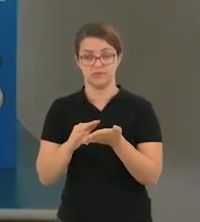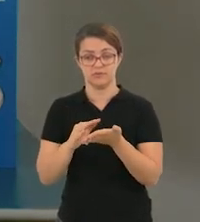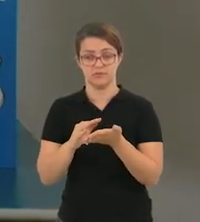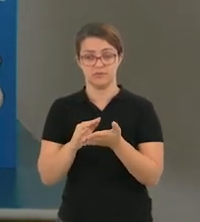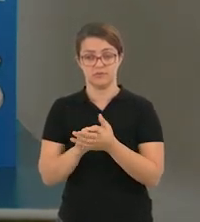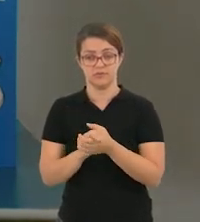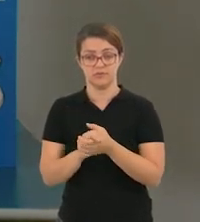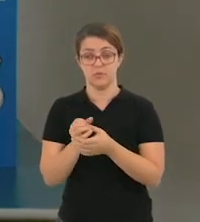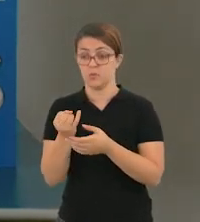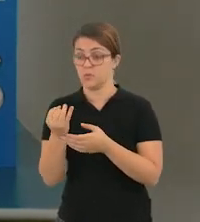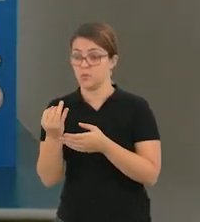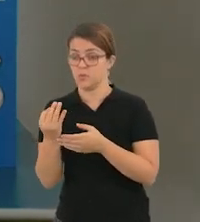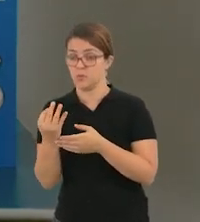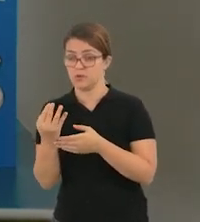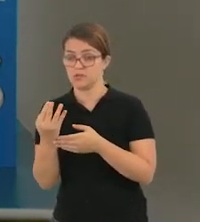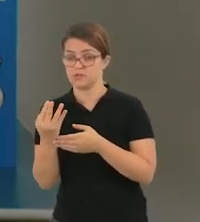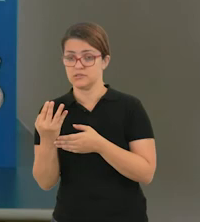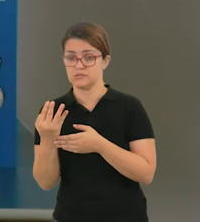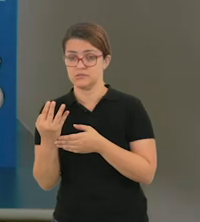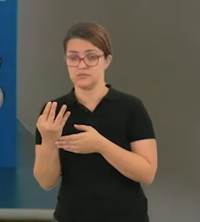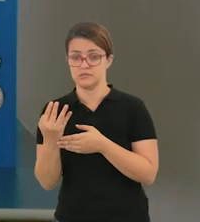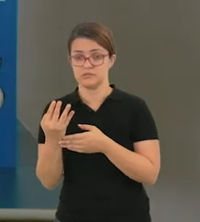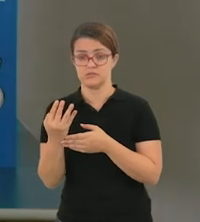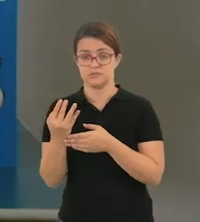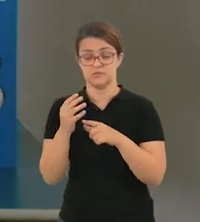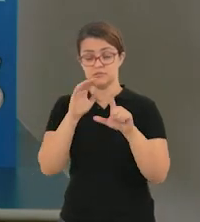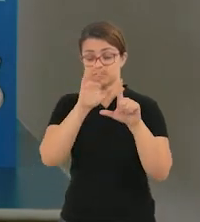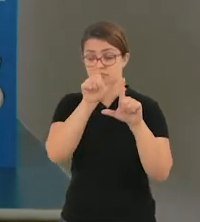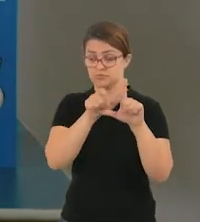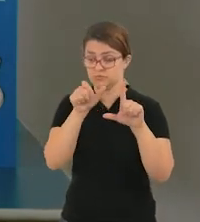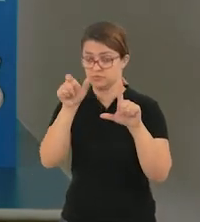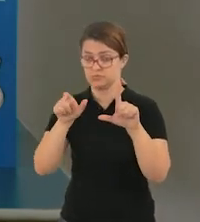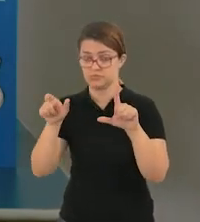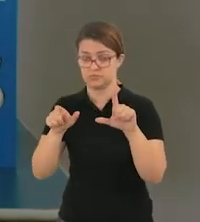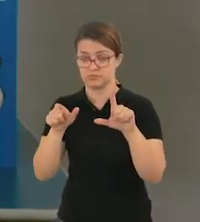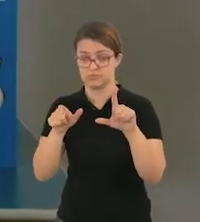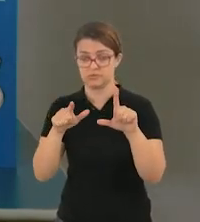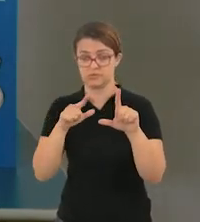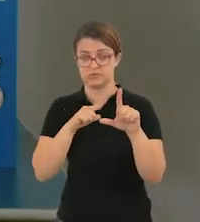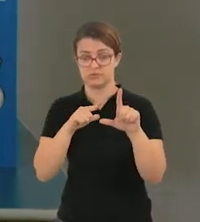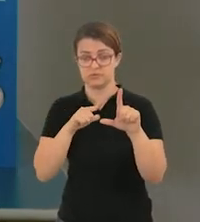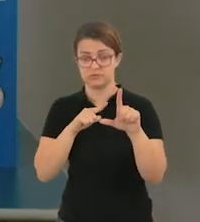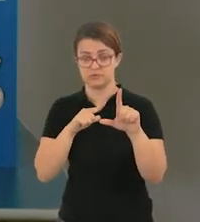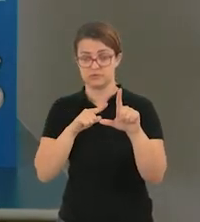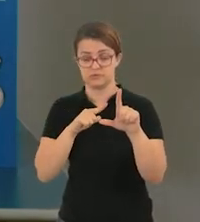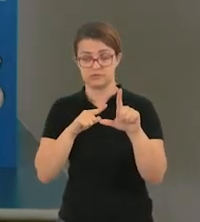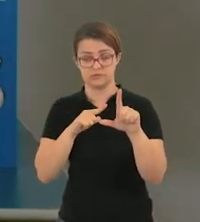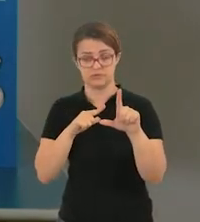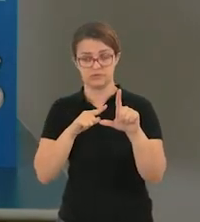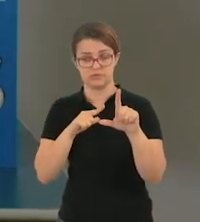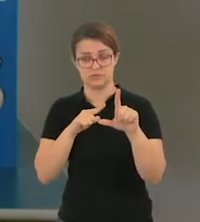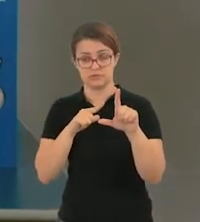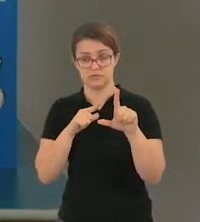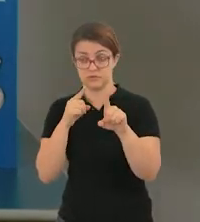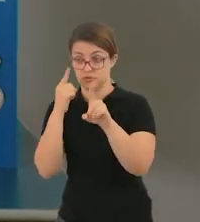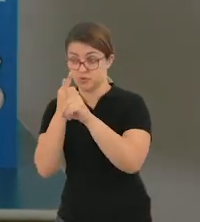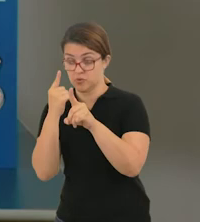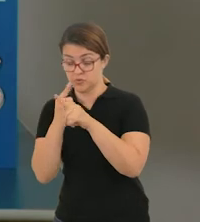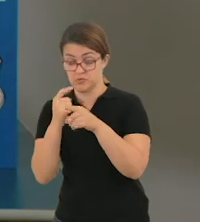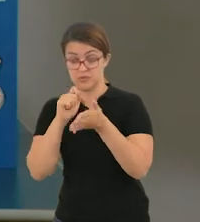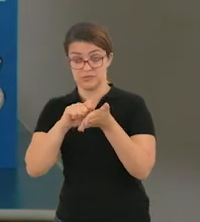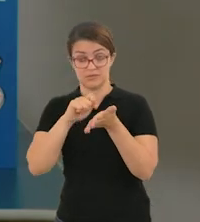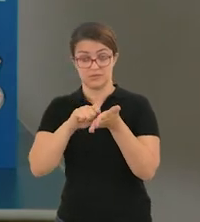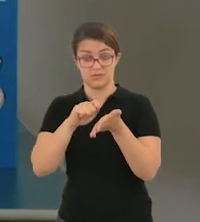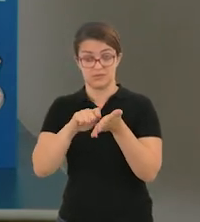é escrever tanto os resultados, como estes valores que estão aparecendo aqui, por extenso. Como eu coloquei no exemplo,